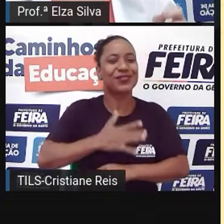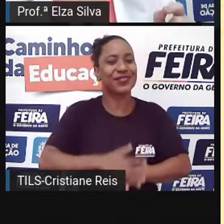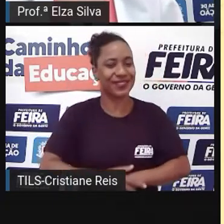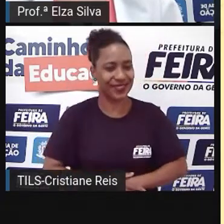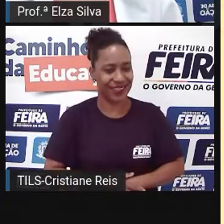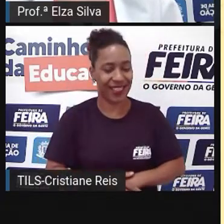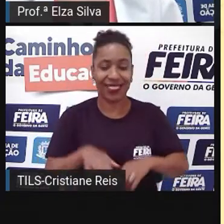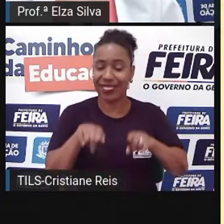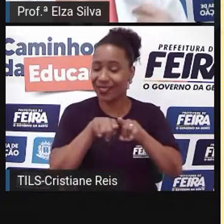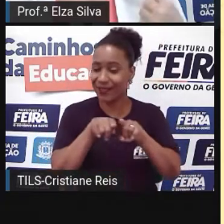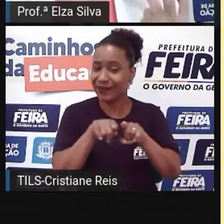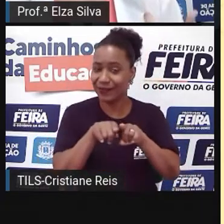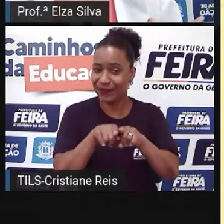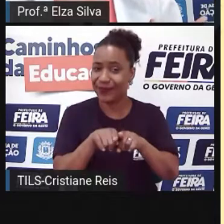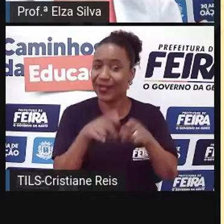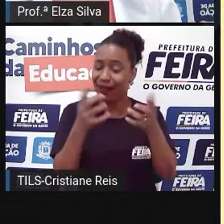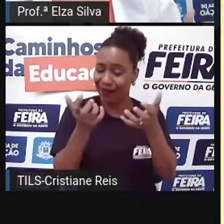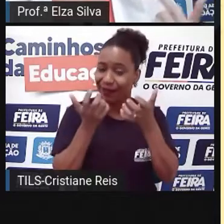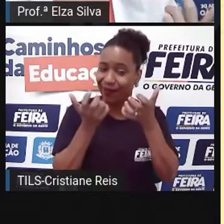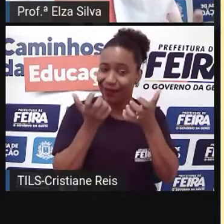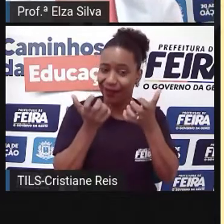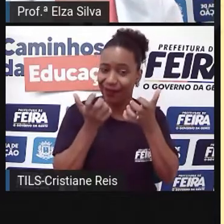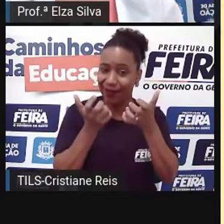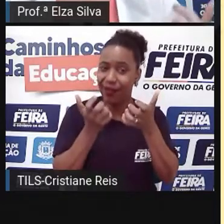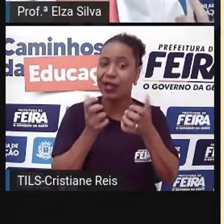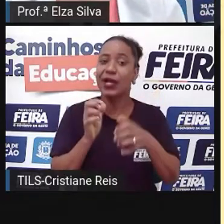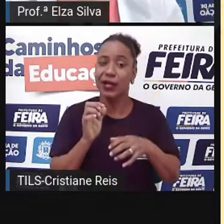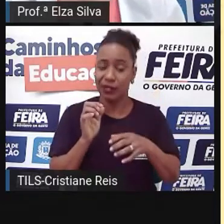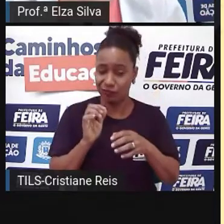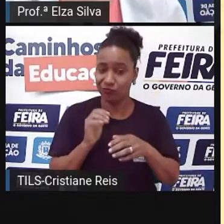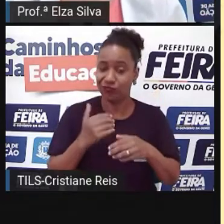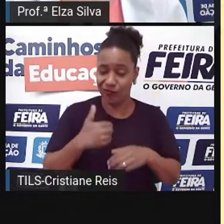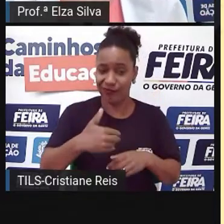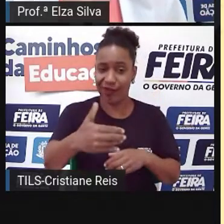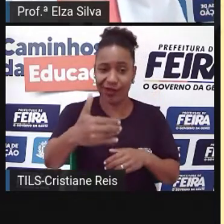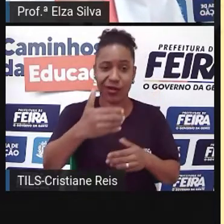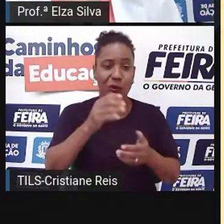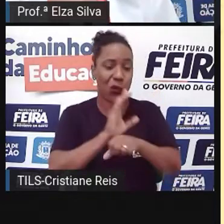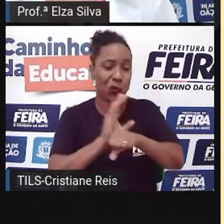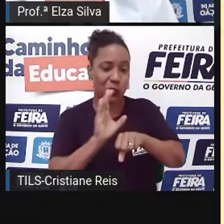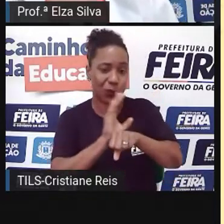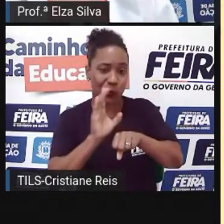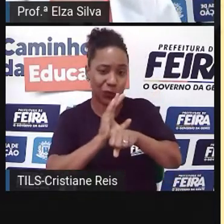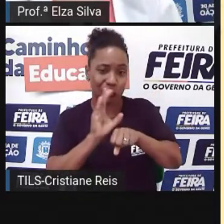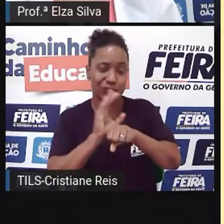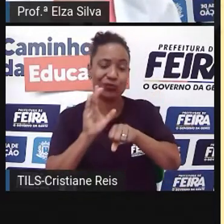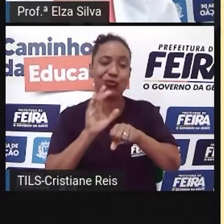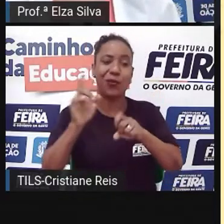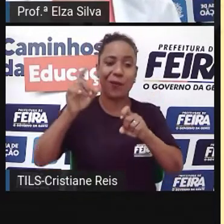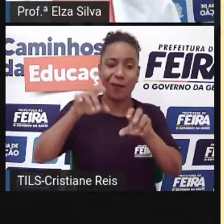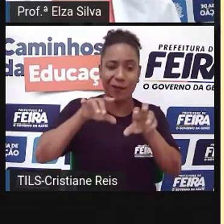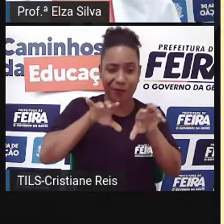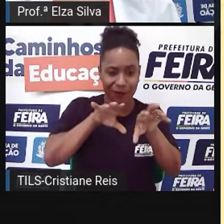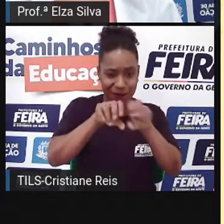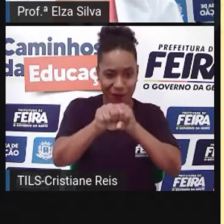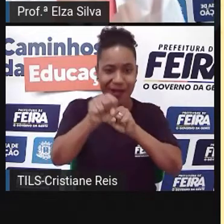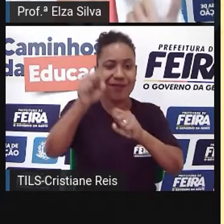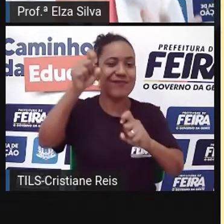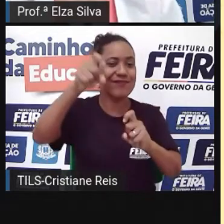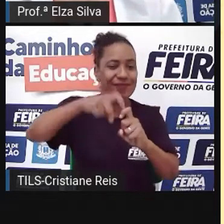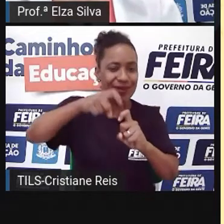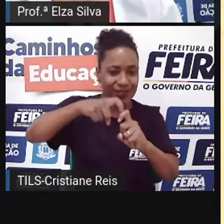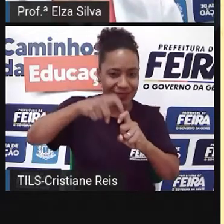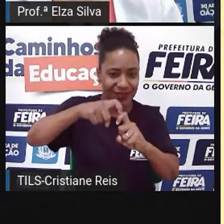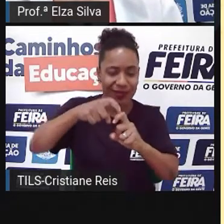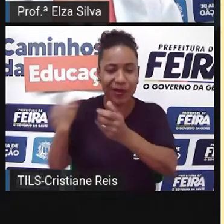que ele quer se tornar um doutor Um médico Para cuidar de pessoas E um